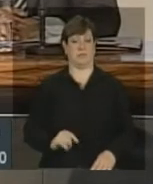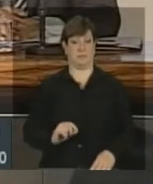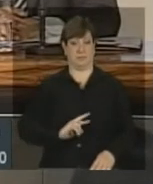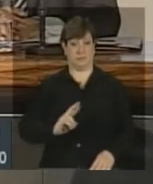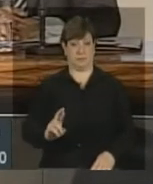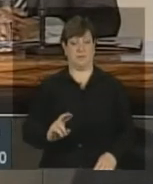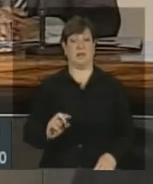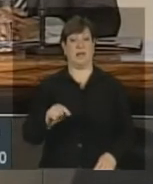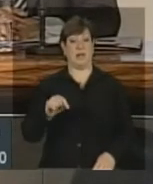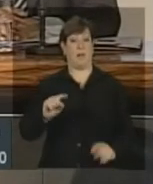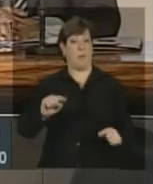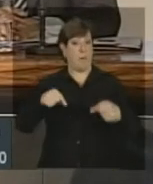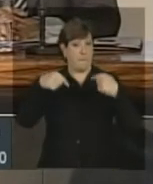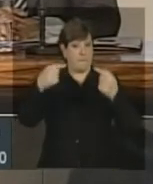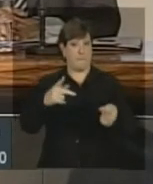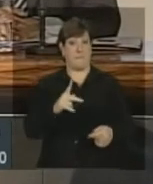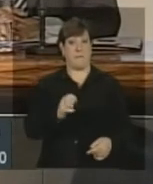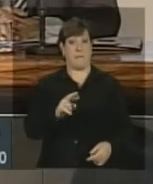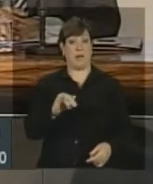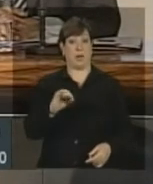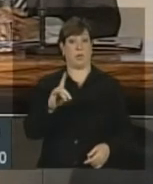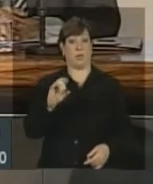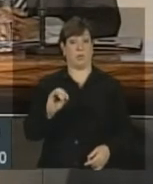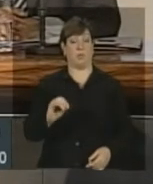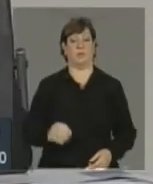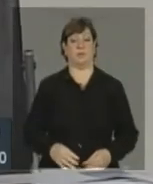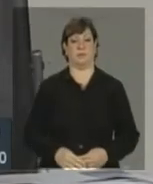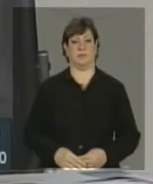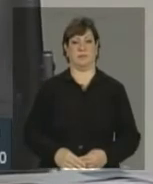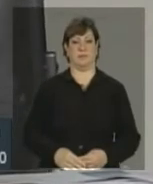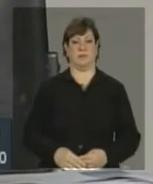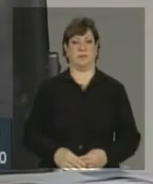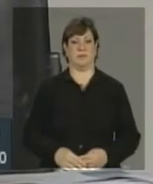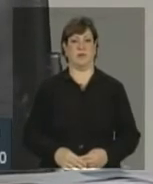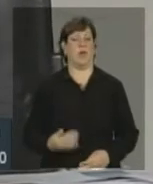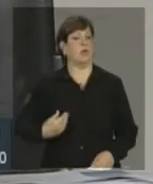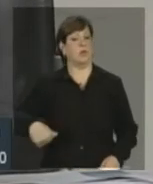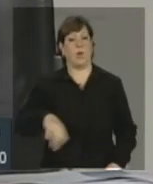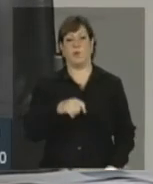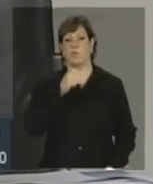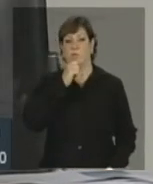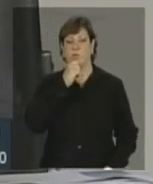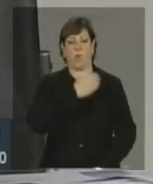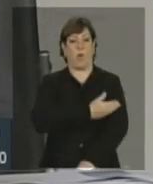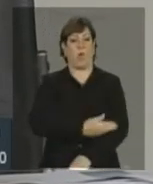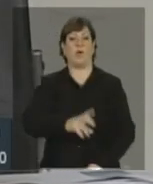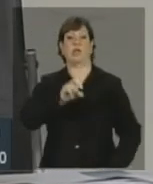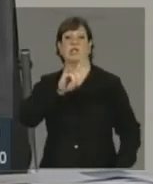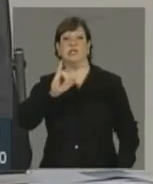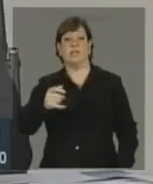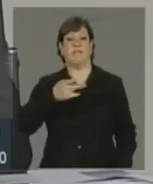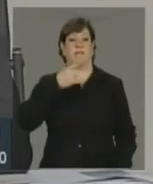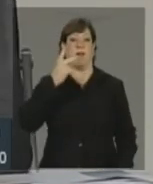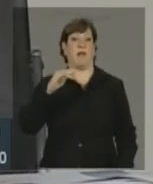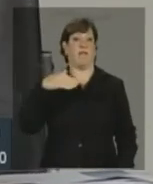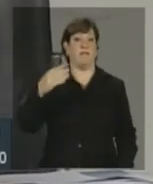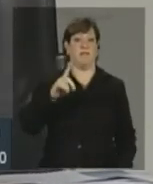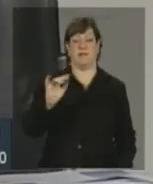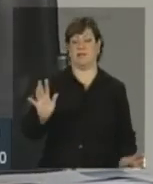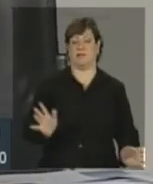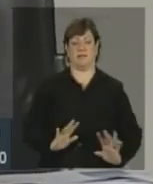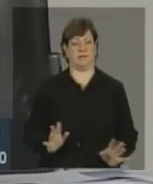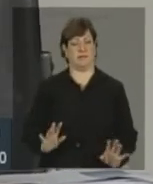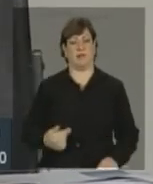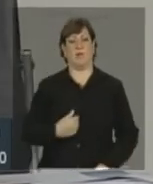diz a expressão, próximo período. Não. Nós não costumamos dar data e eu continuarei com